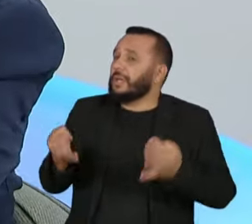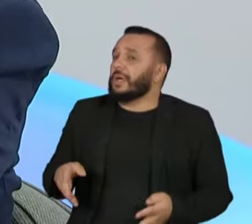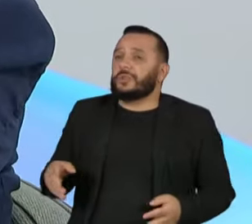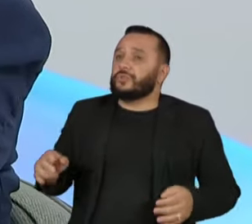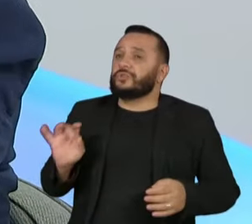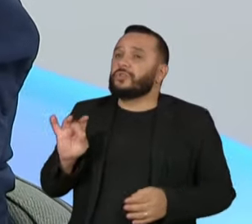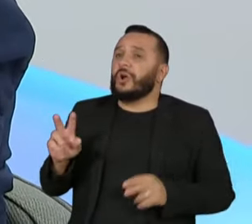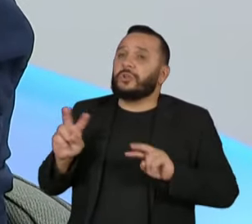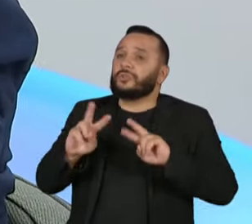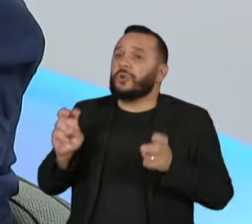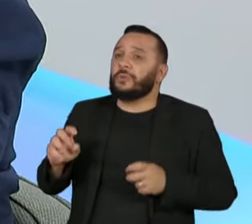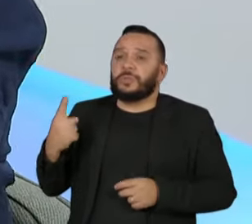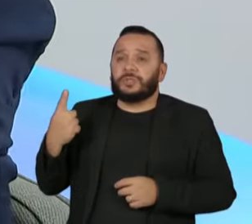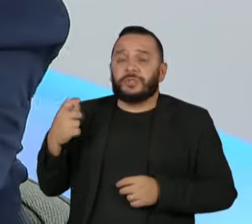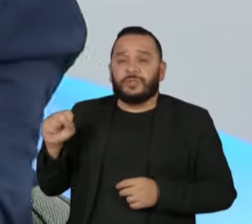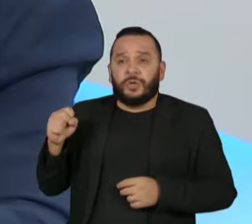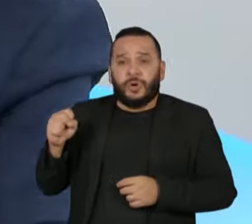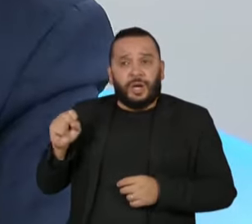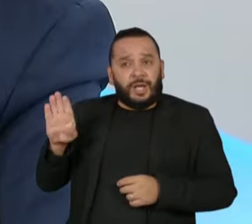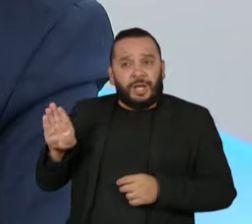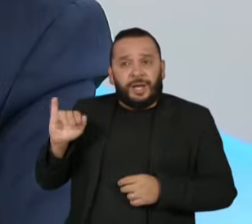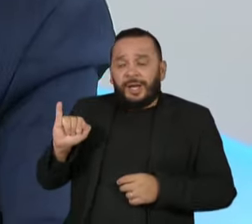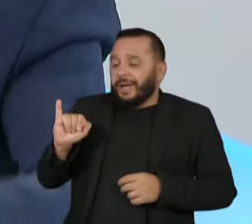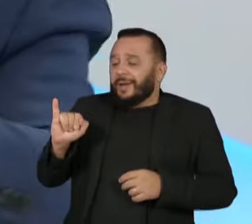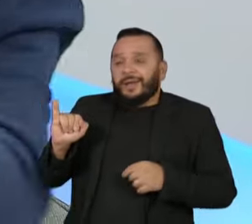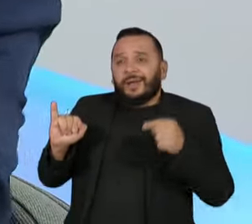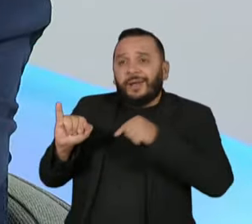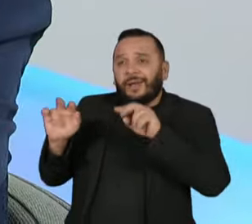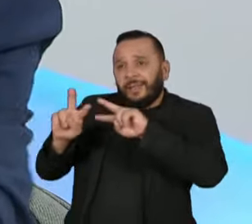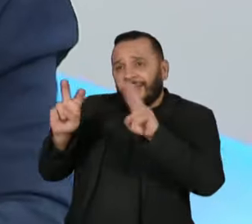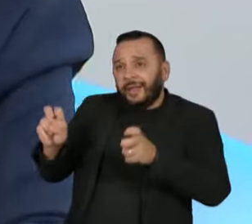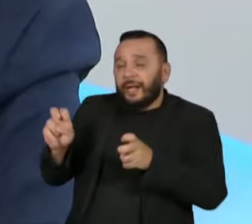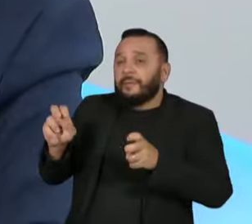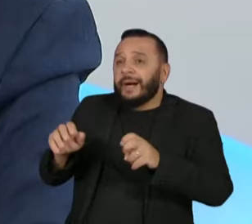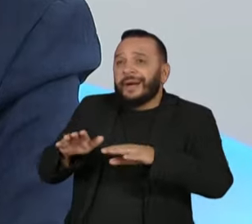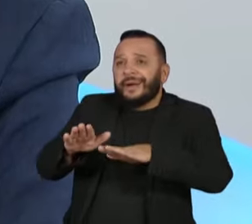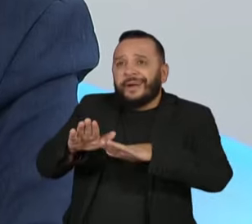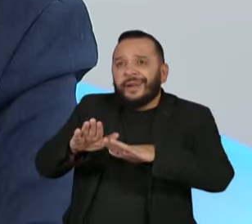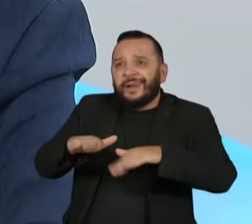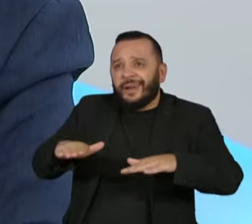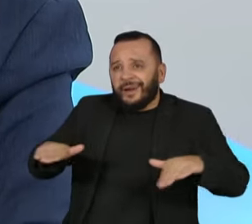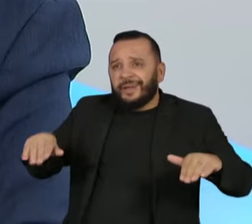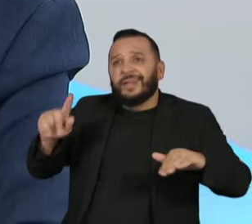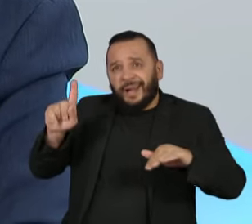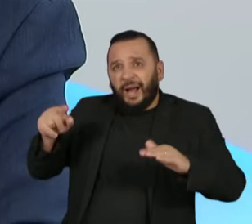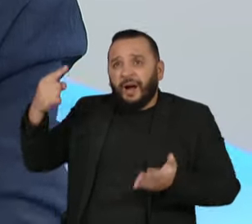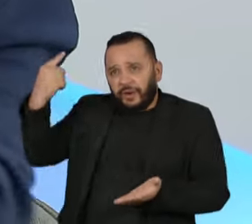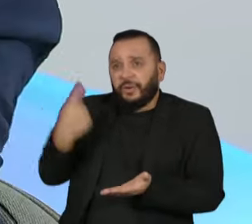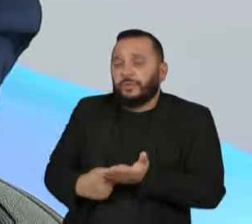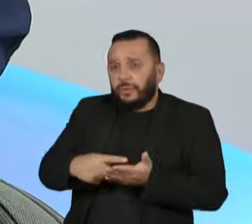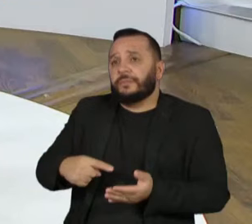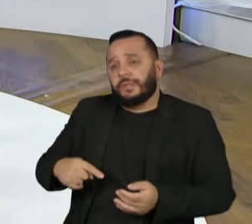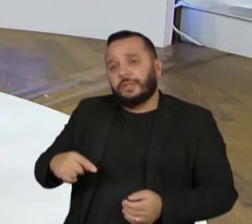dos 18 bilhões relacionado às crianças, que é um compromisso do presidente eleito e ele quer